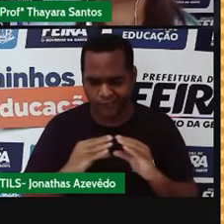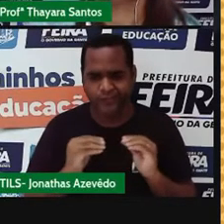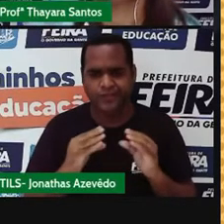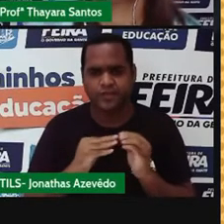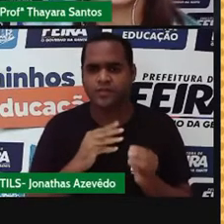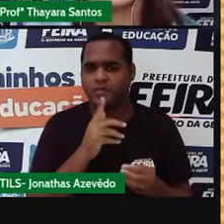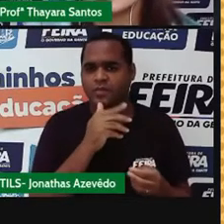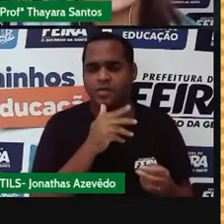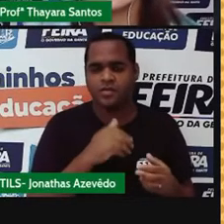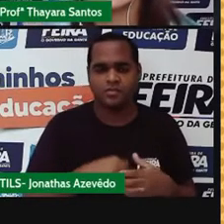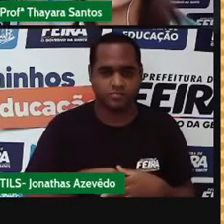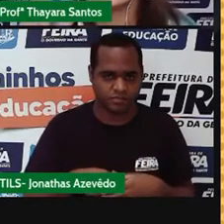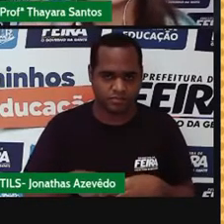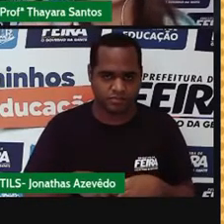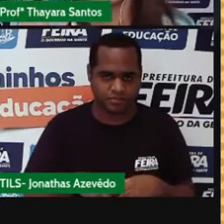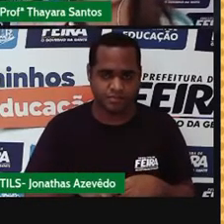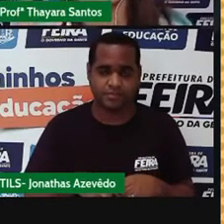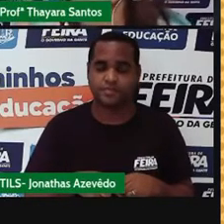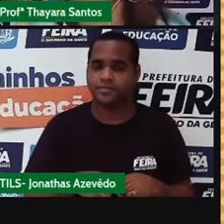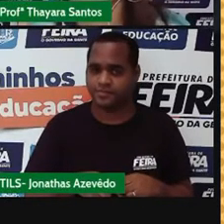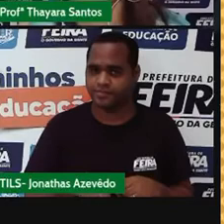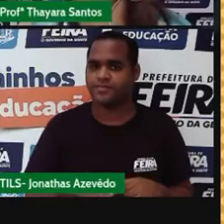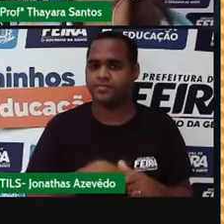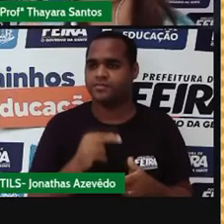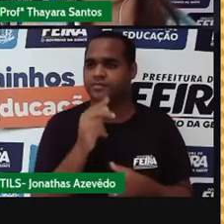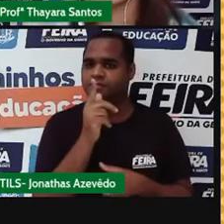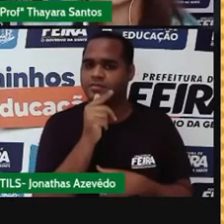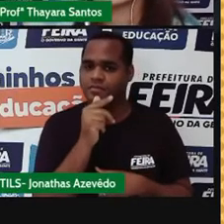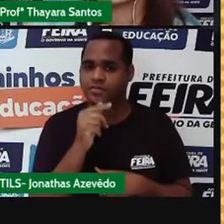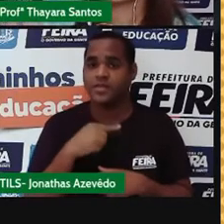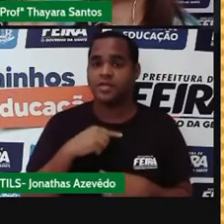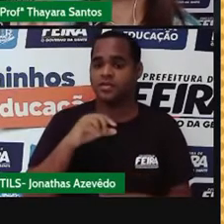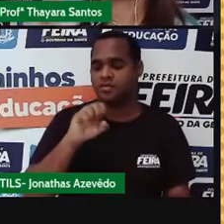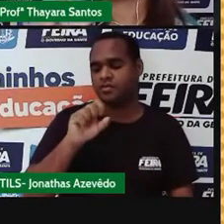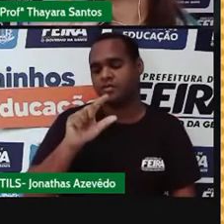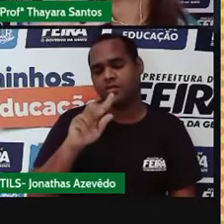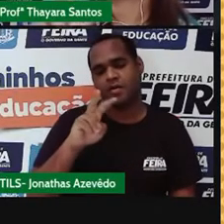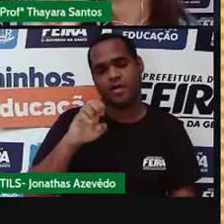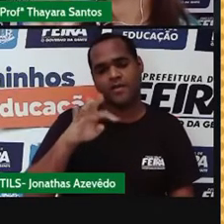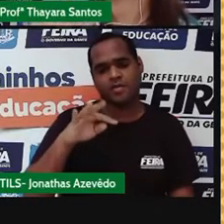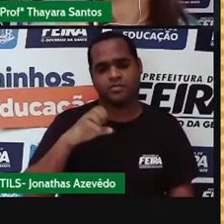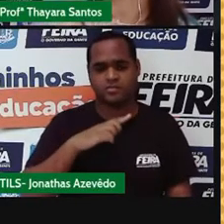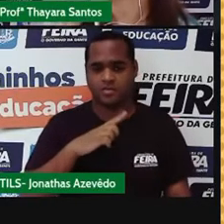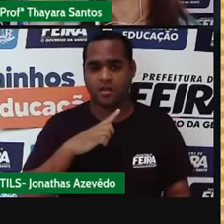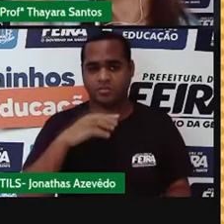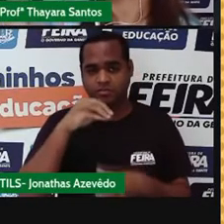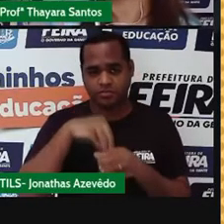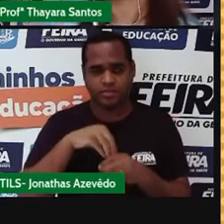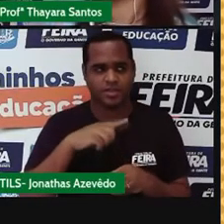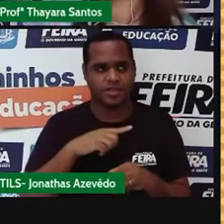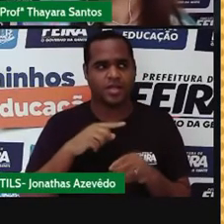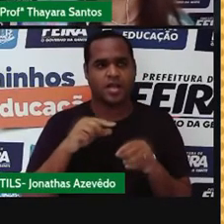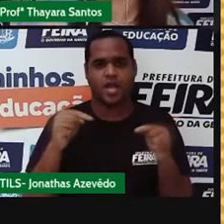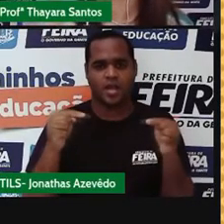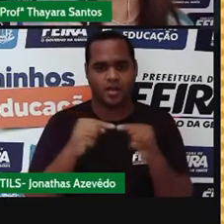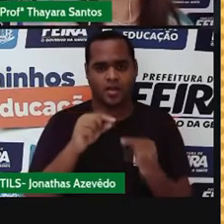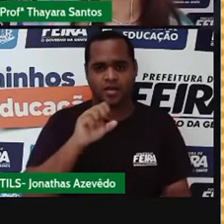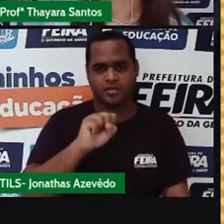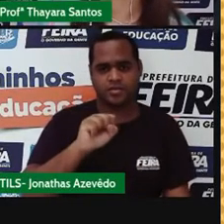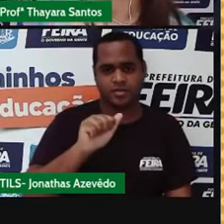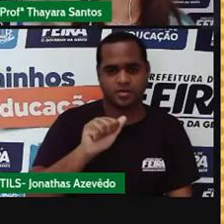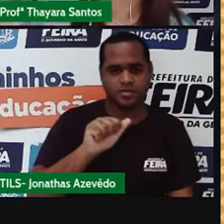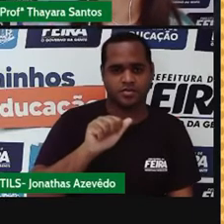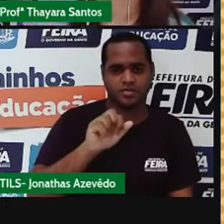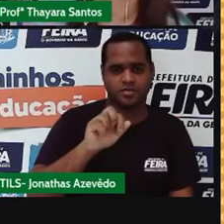água? Isso acontece porque a água, que é o solvente, ela tem uma coisa chamada de ponto de saturação, que é a